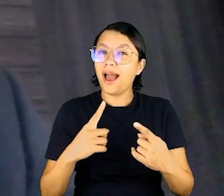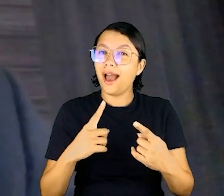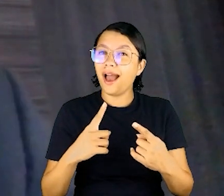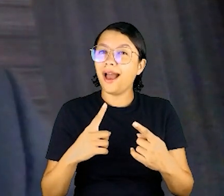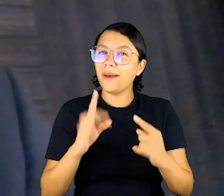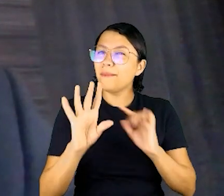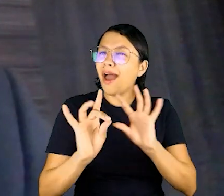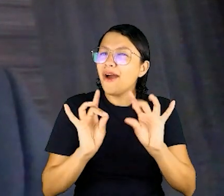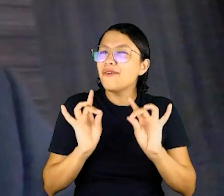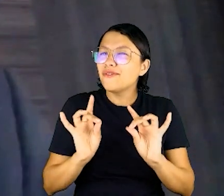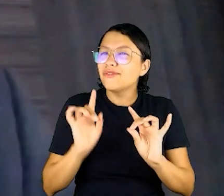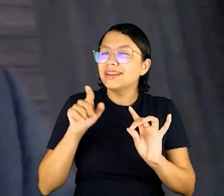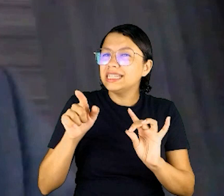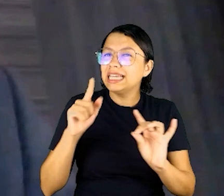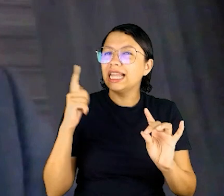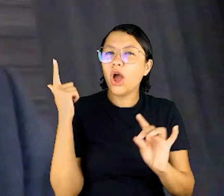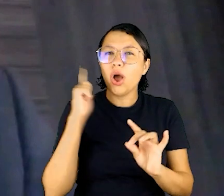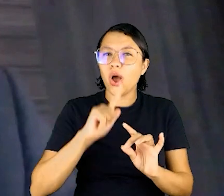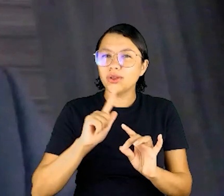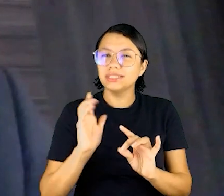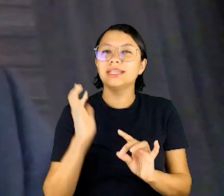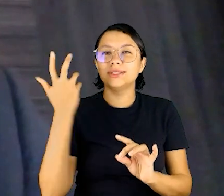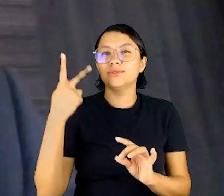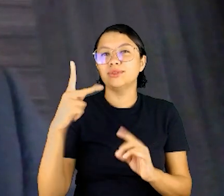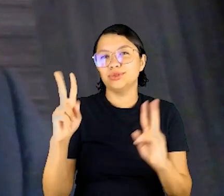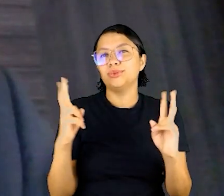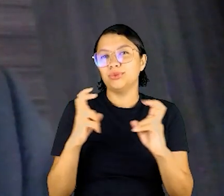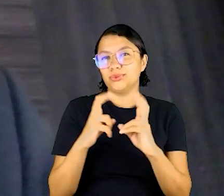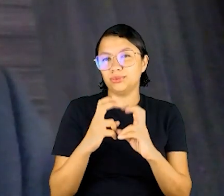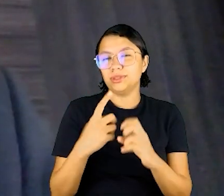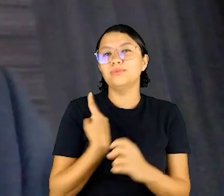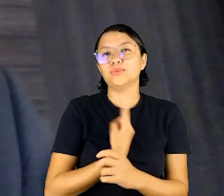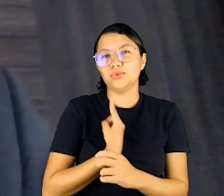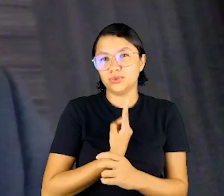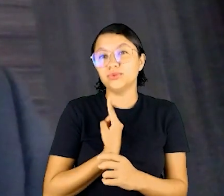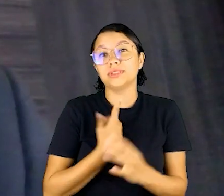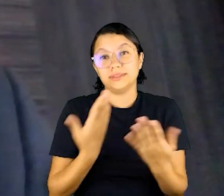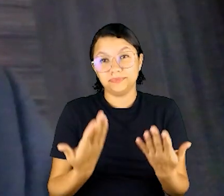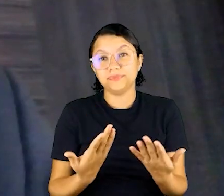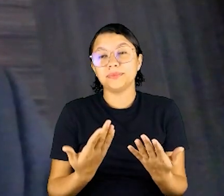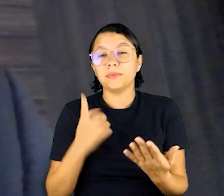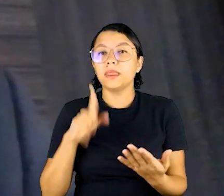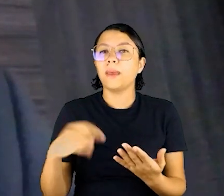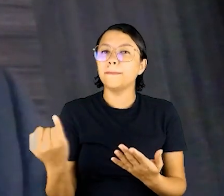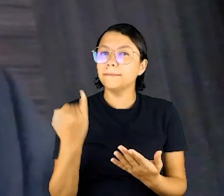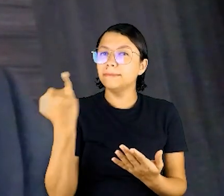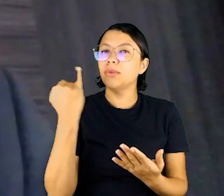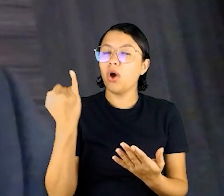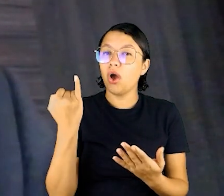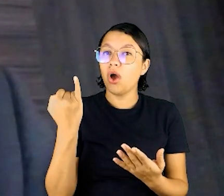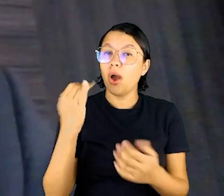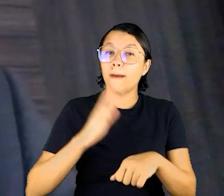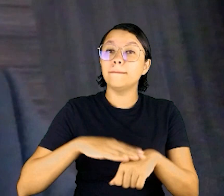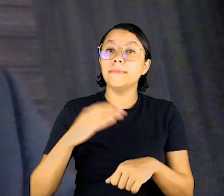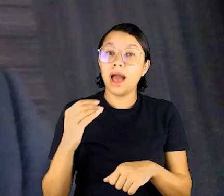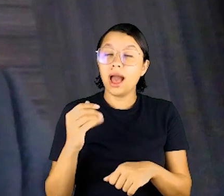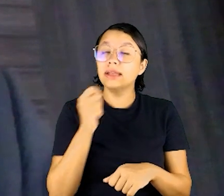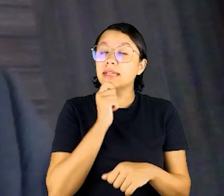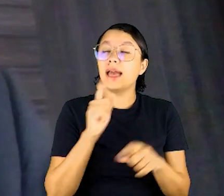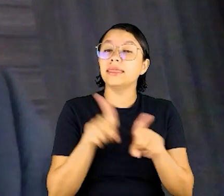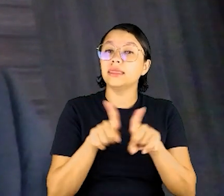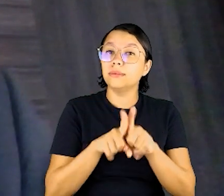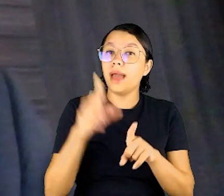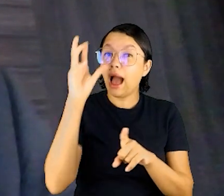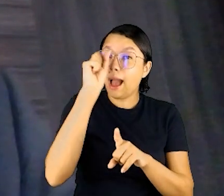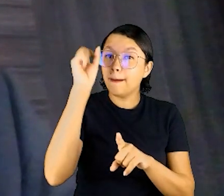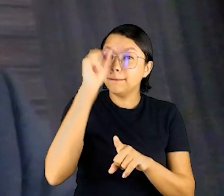mas preferimos que elas resolvam as suas contendas por elas próprias. Isso é muito importante. Mais importante ainda